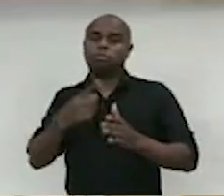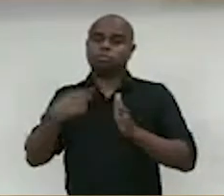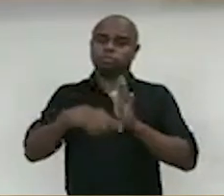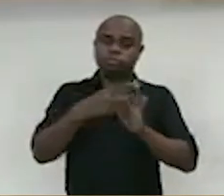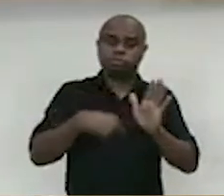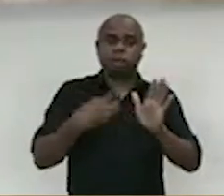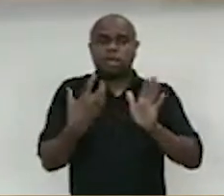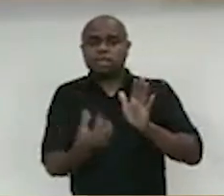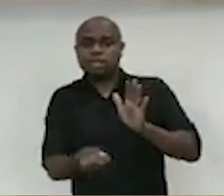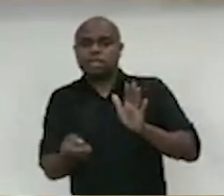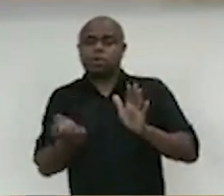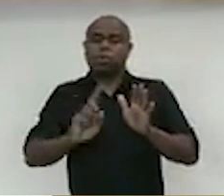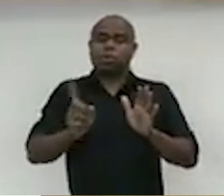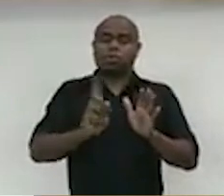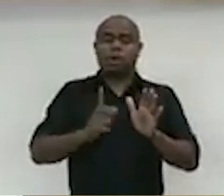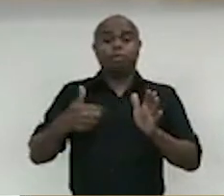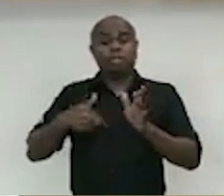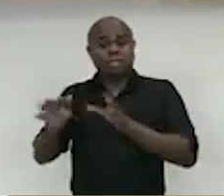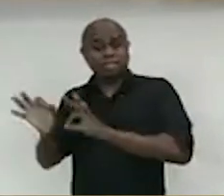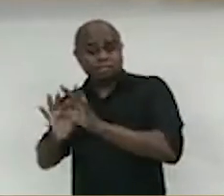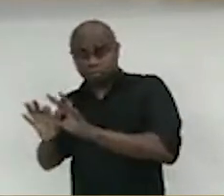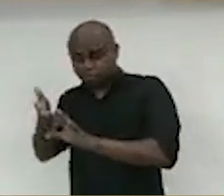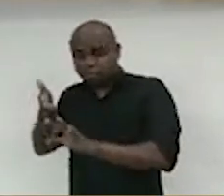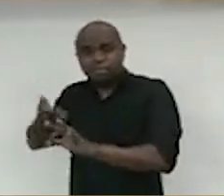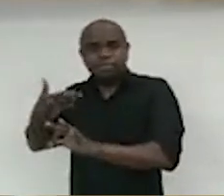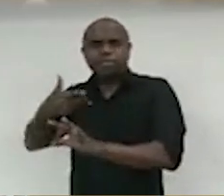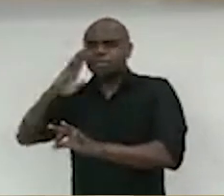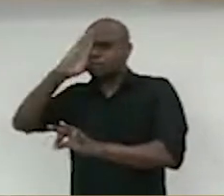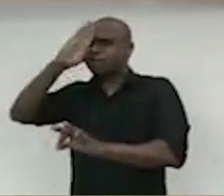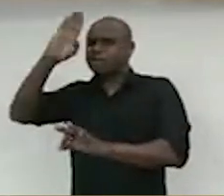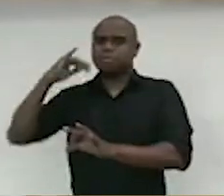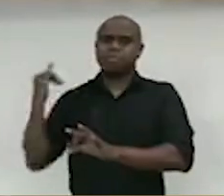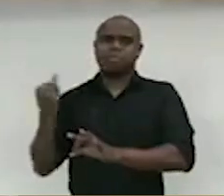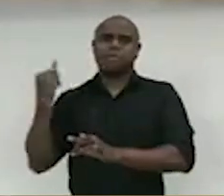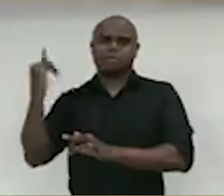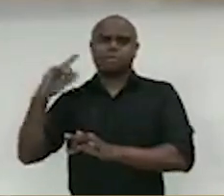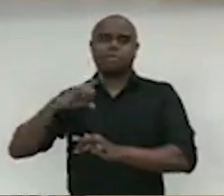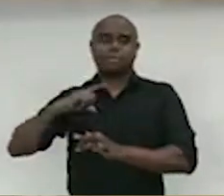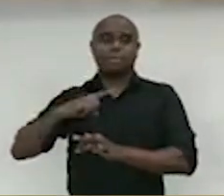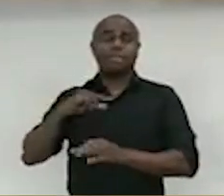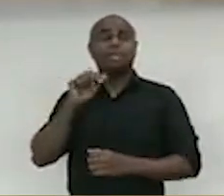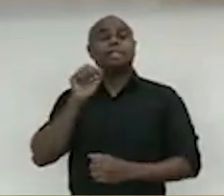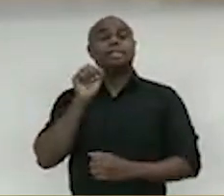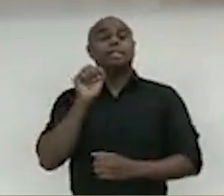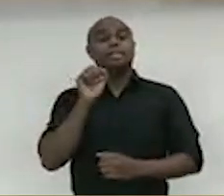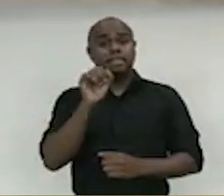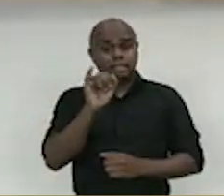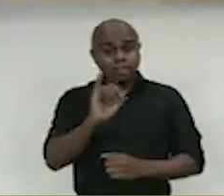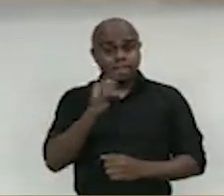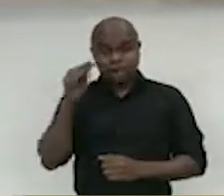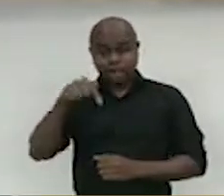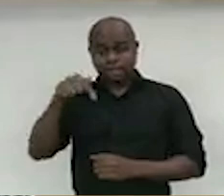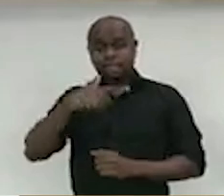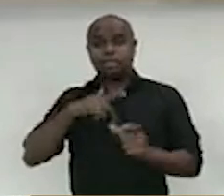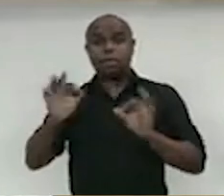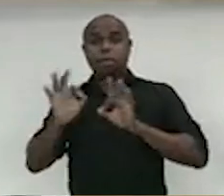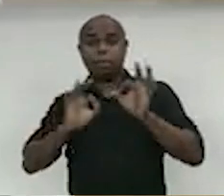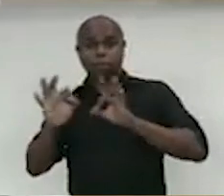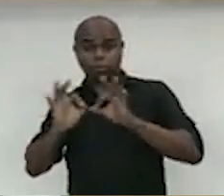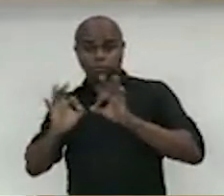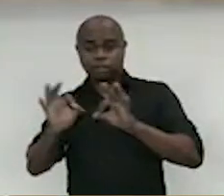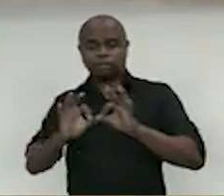veto de um projeto de tamanha relevância. Se, posteriormente, vai ser enviado um projeto para essa casa que vai